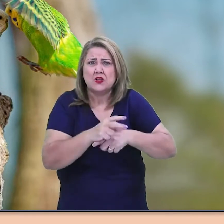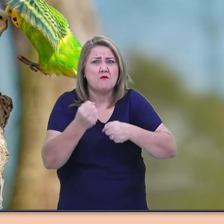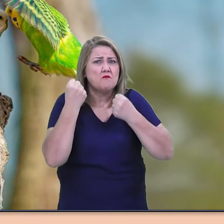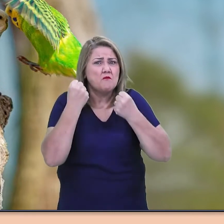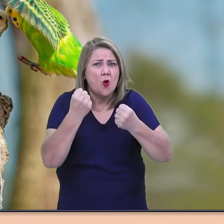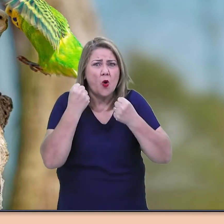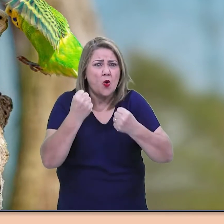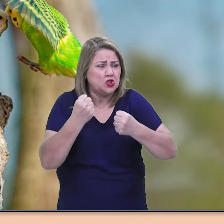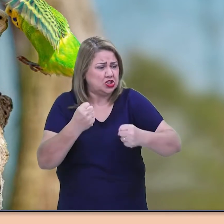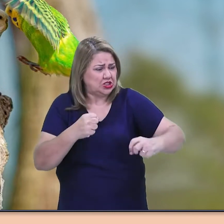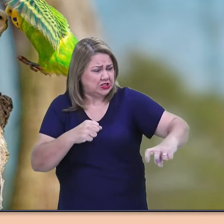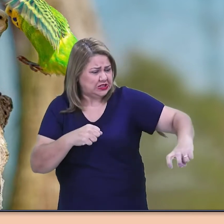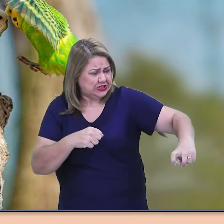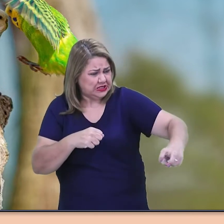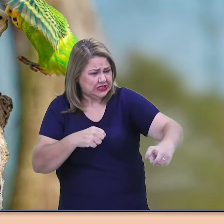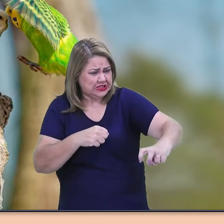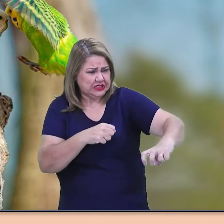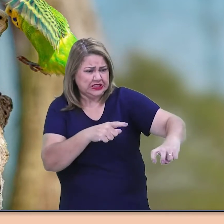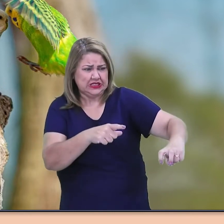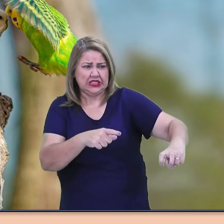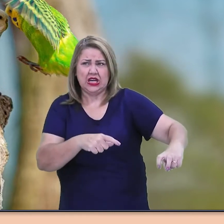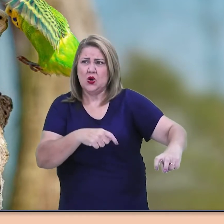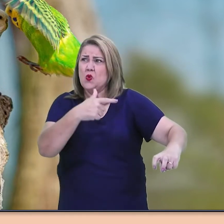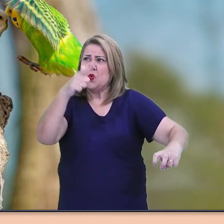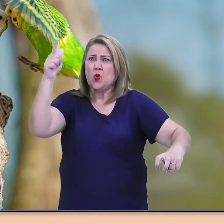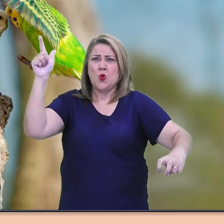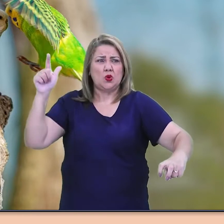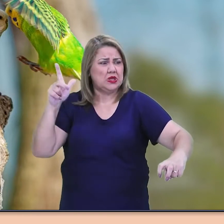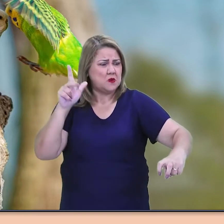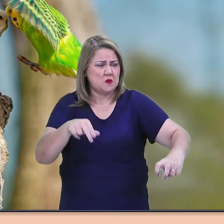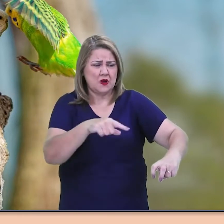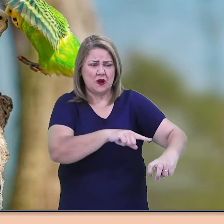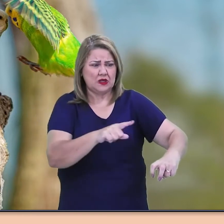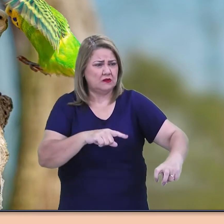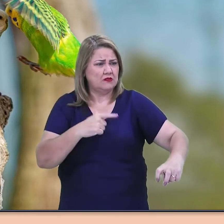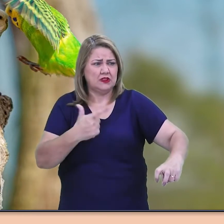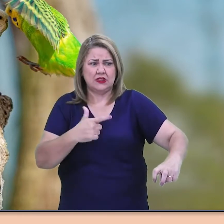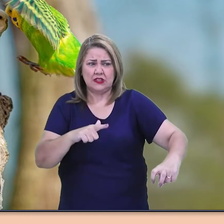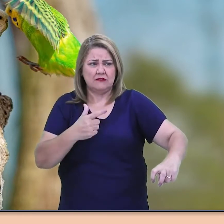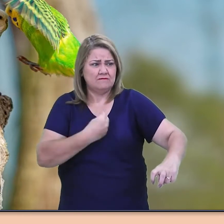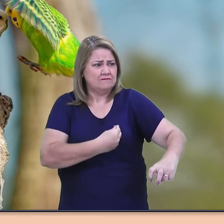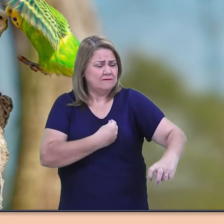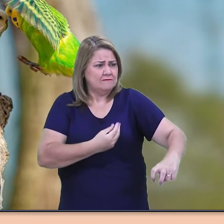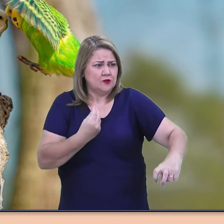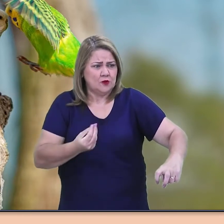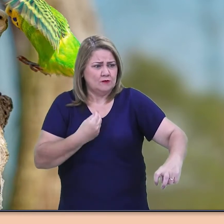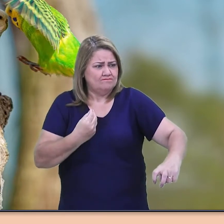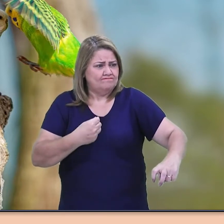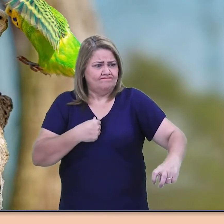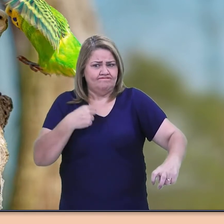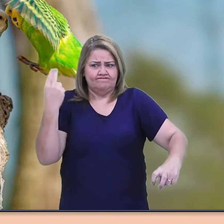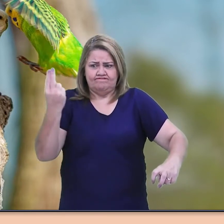mesinha doméstica, nem a dos campos, possuía salvação. Perdido.